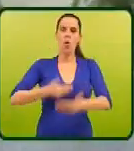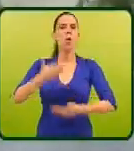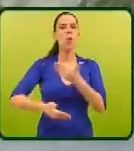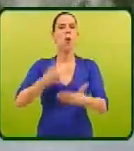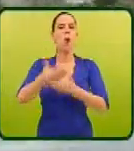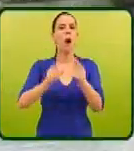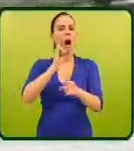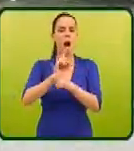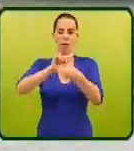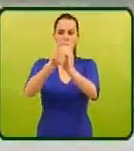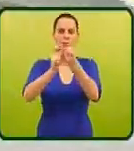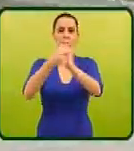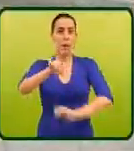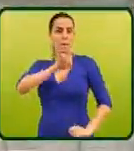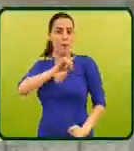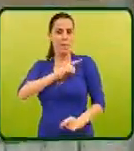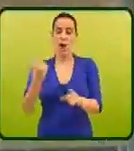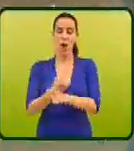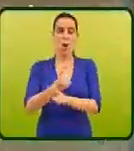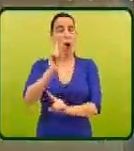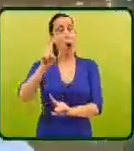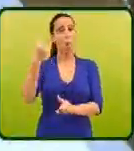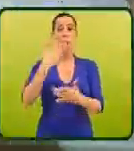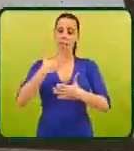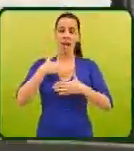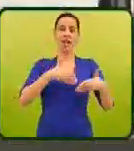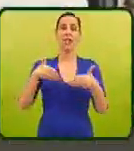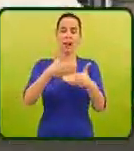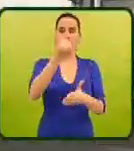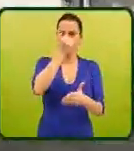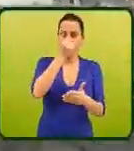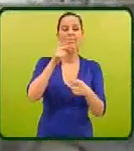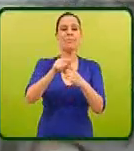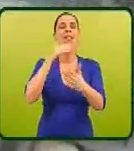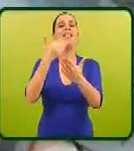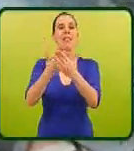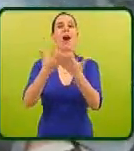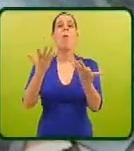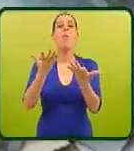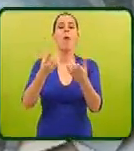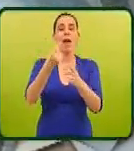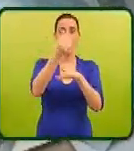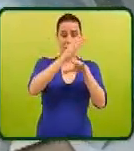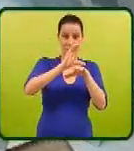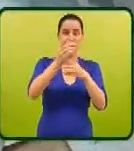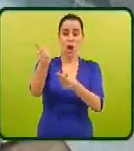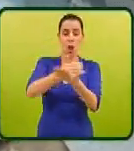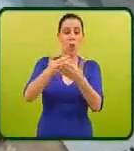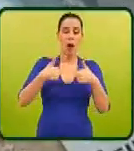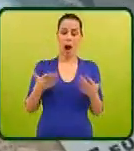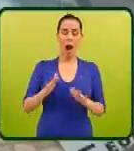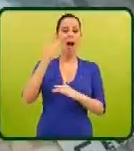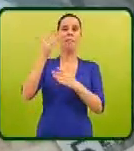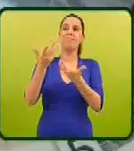a linha de privatizações de setores estratégicos, permitindo a consequente fuga de capitais e de lucros.